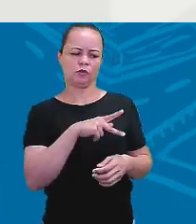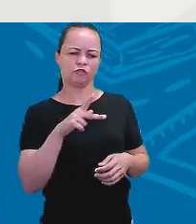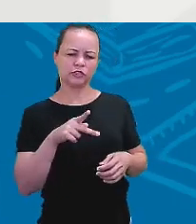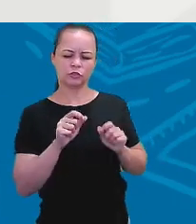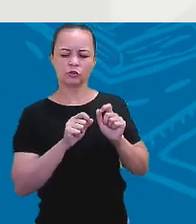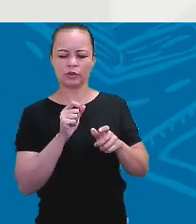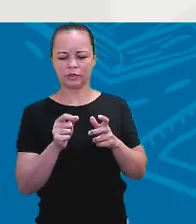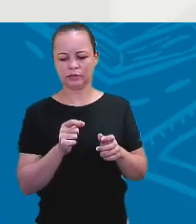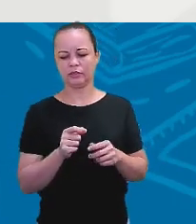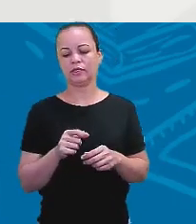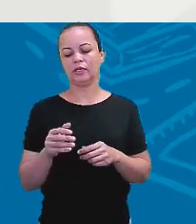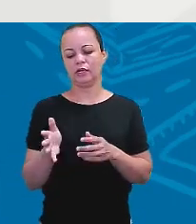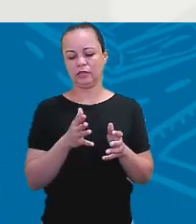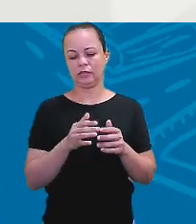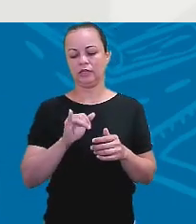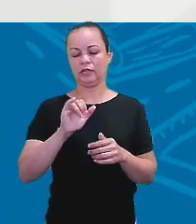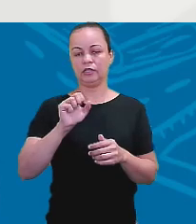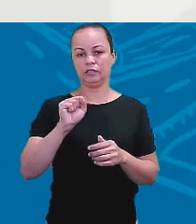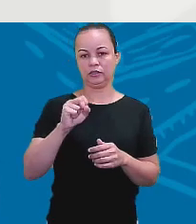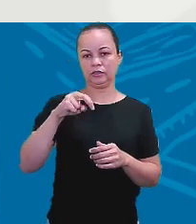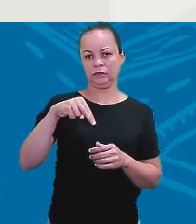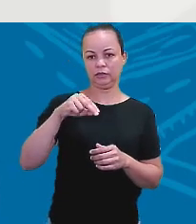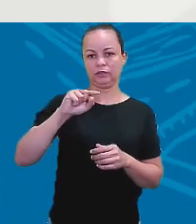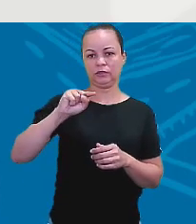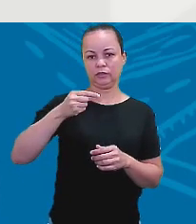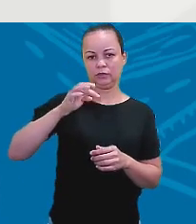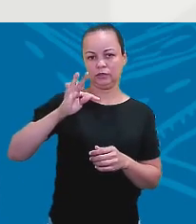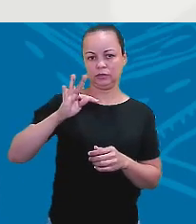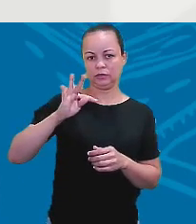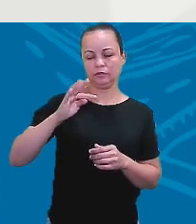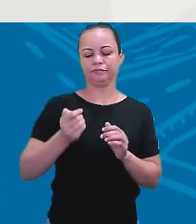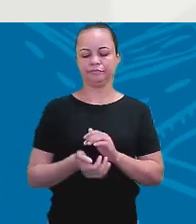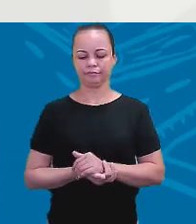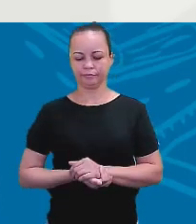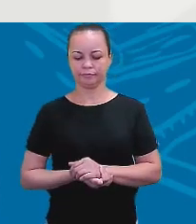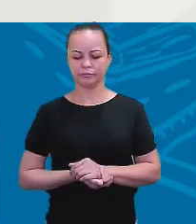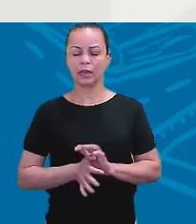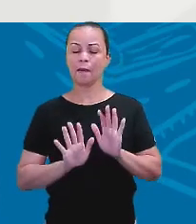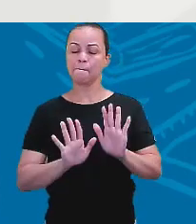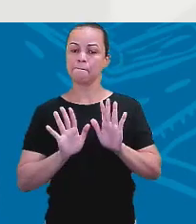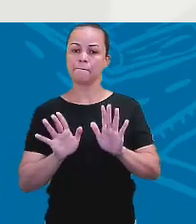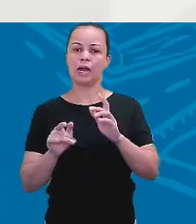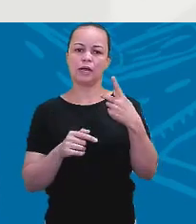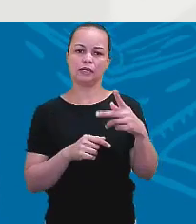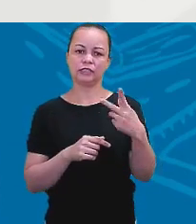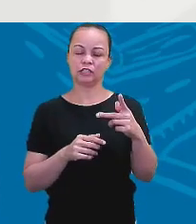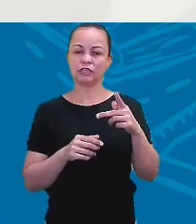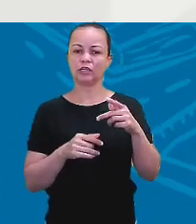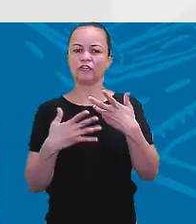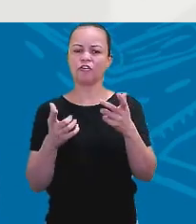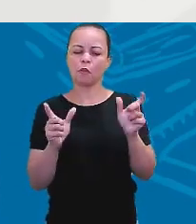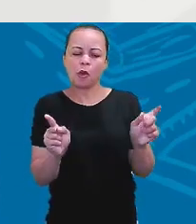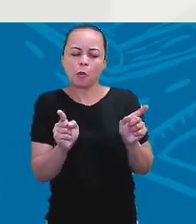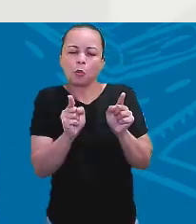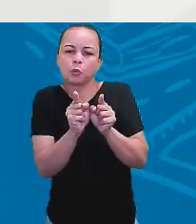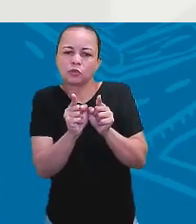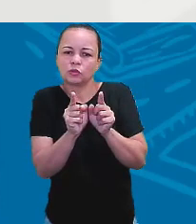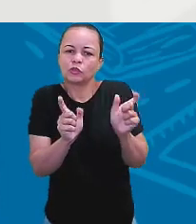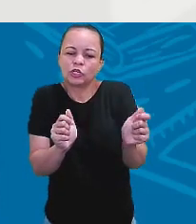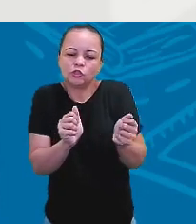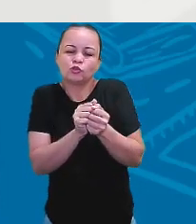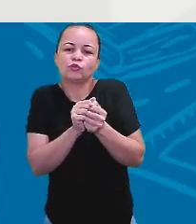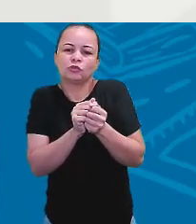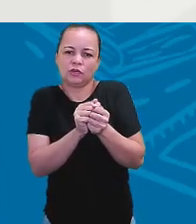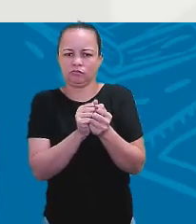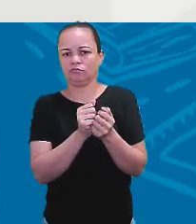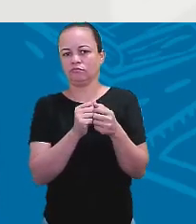not. Sabemos que é is not. Show de bola. Mas question, tag, só admite a forma contraída, aquela que a gente junta. Então, qual